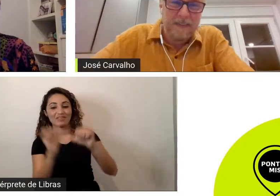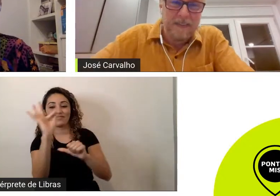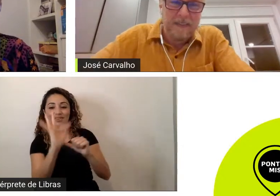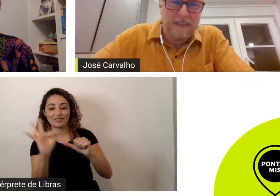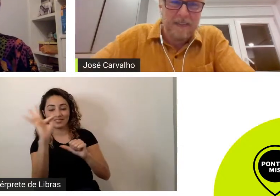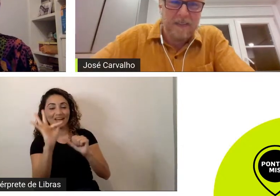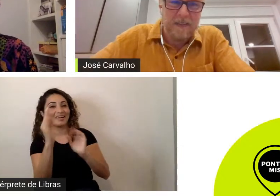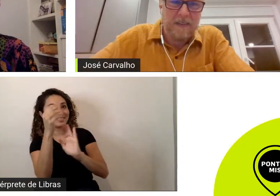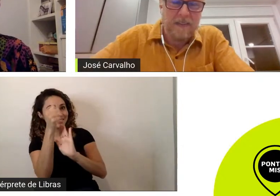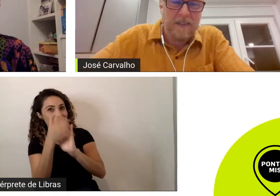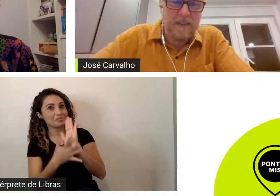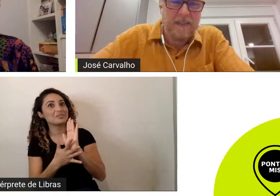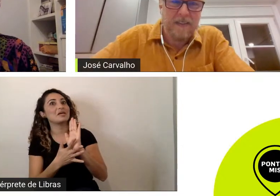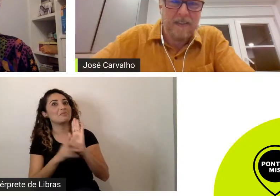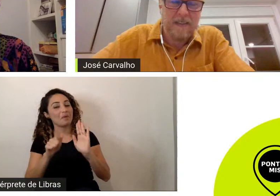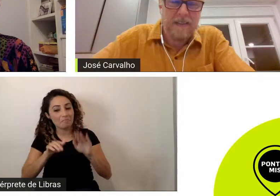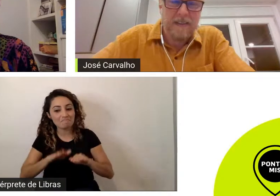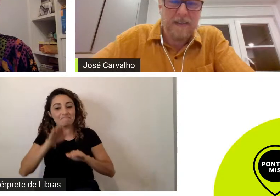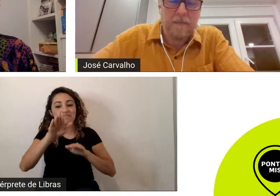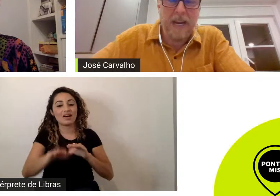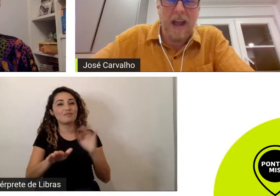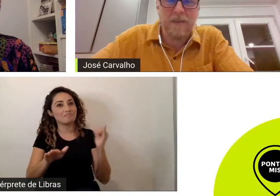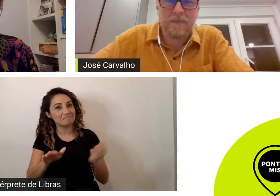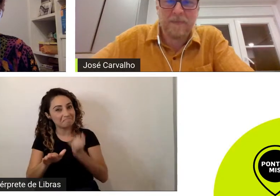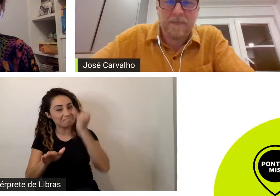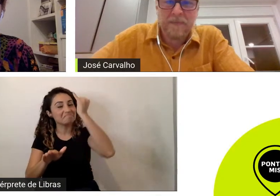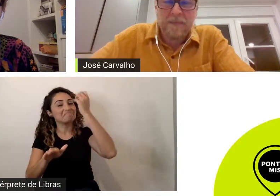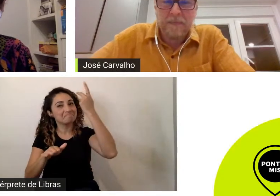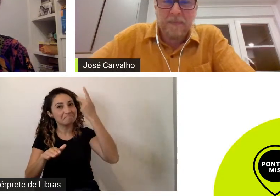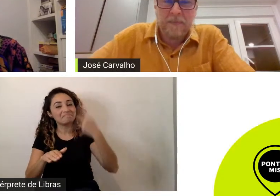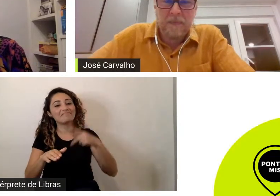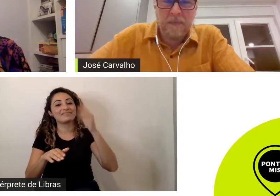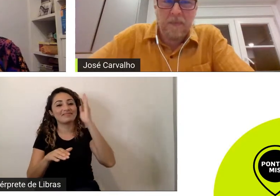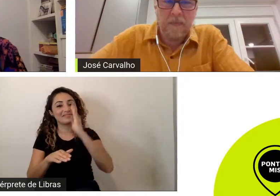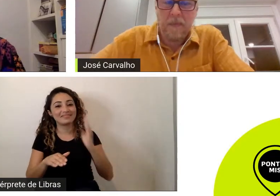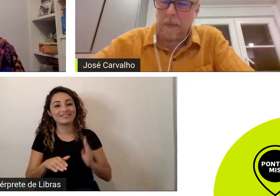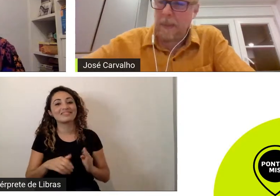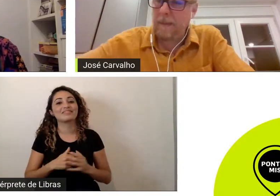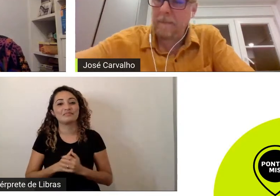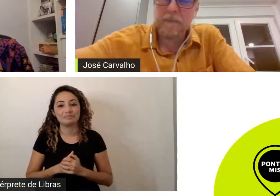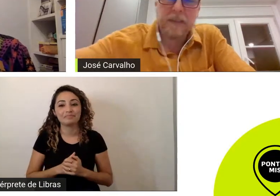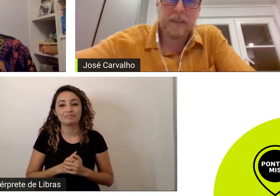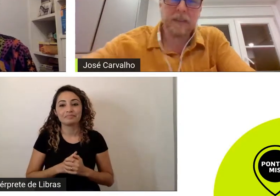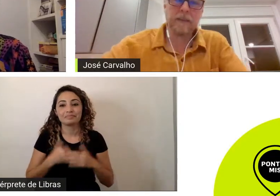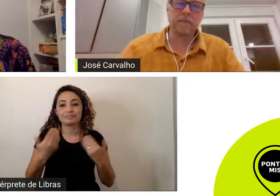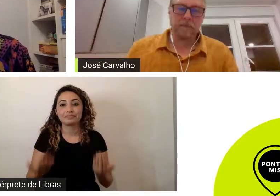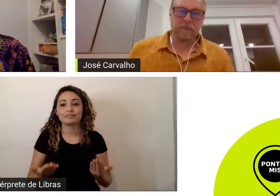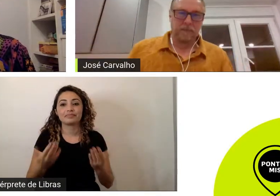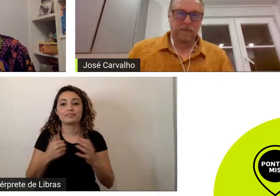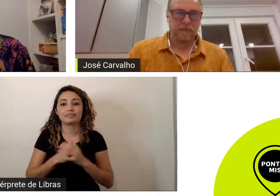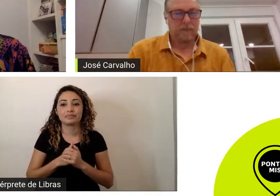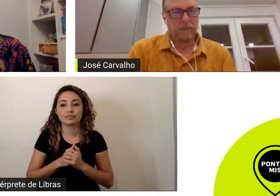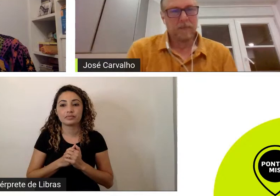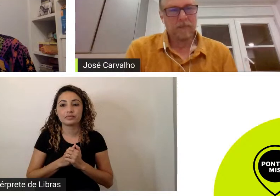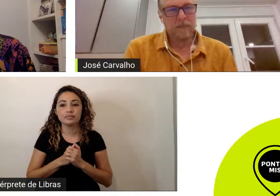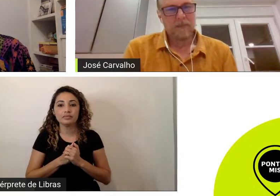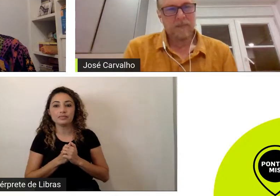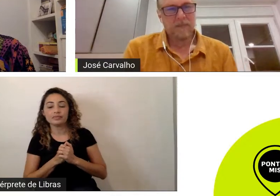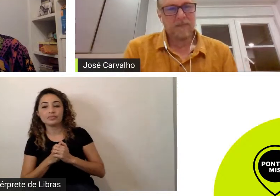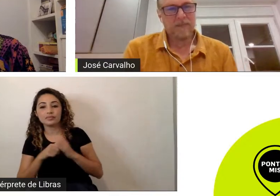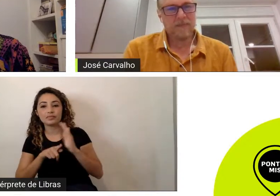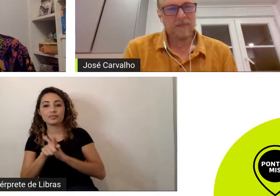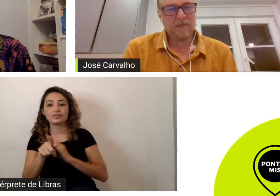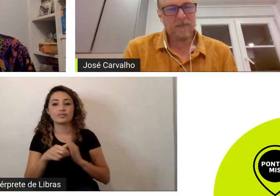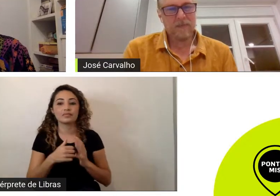Brasil assim muito importante obrigado queria te perguntar em relação ao seu